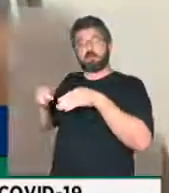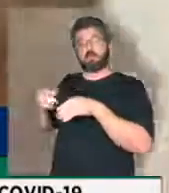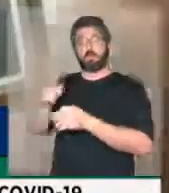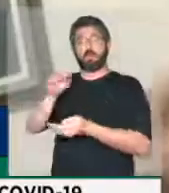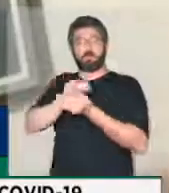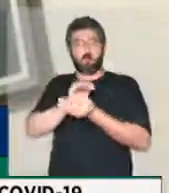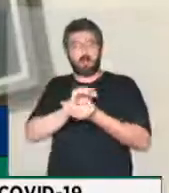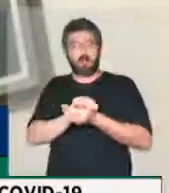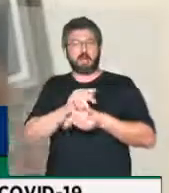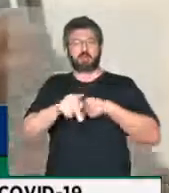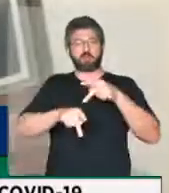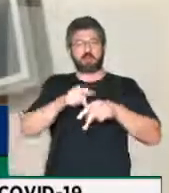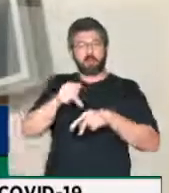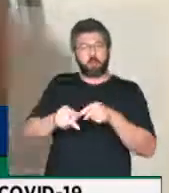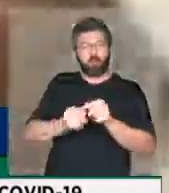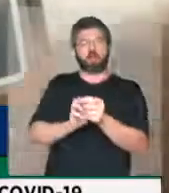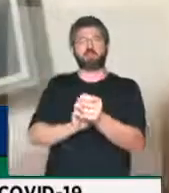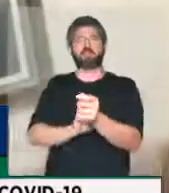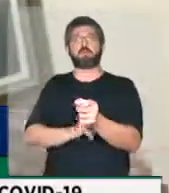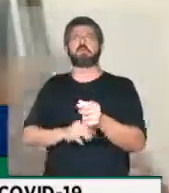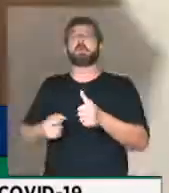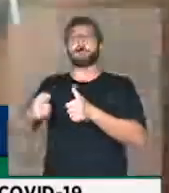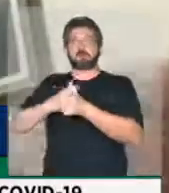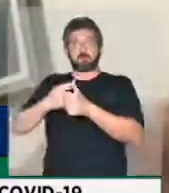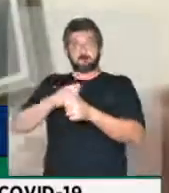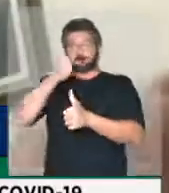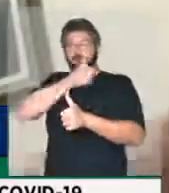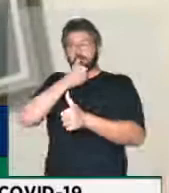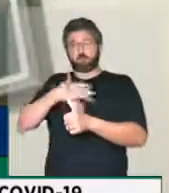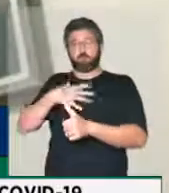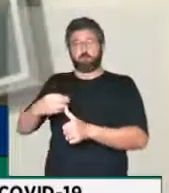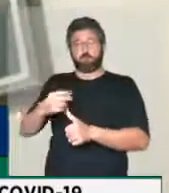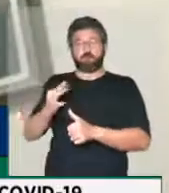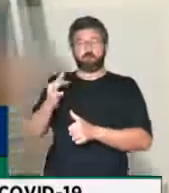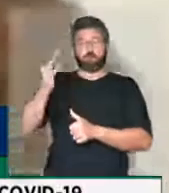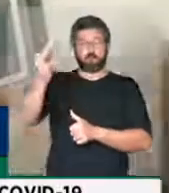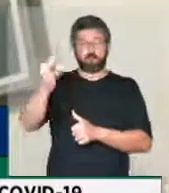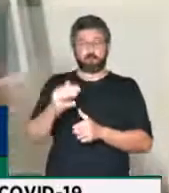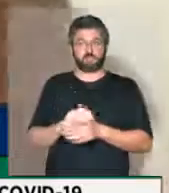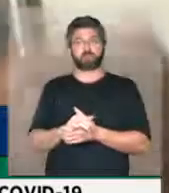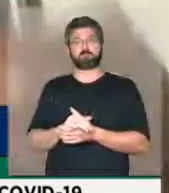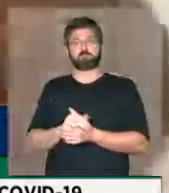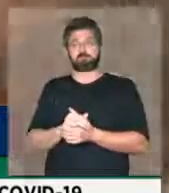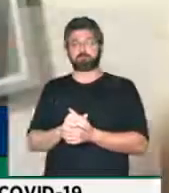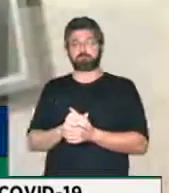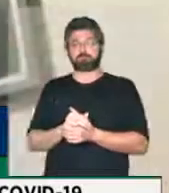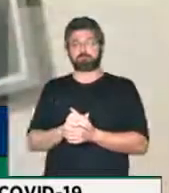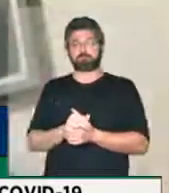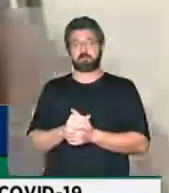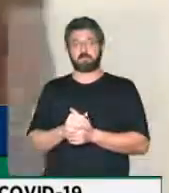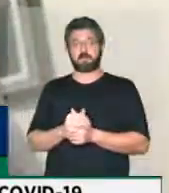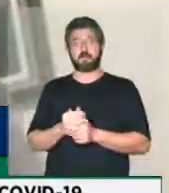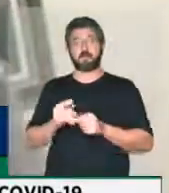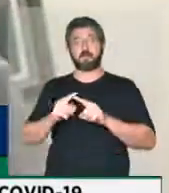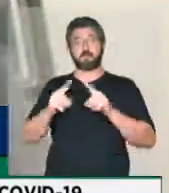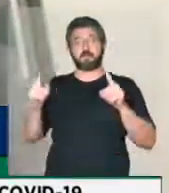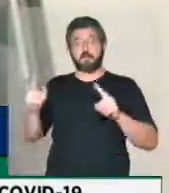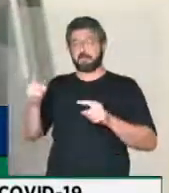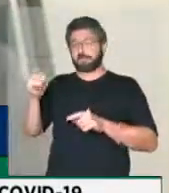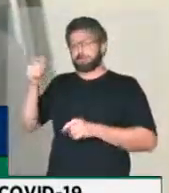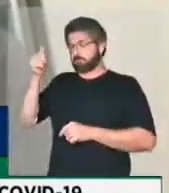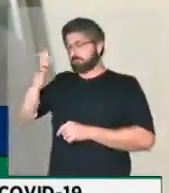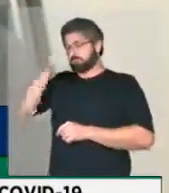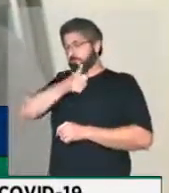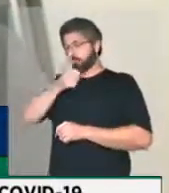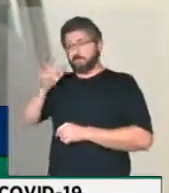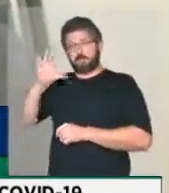poupança dos cidadãos, vamos endividar os nossos filhos, nós vamos endividar o futuro dos nossos filhos, para sanar